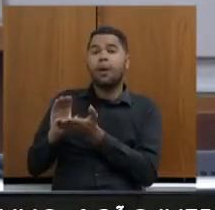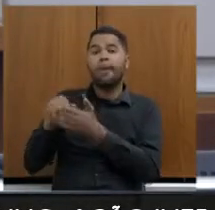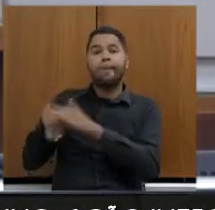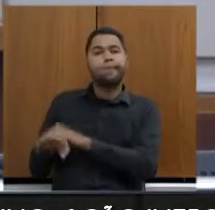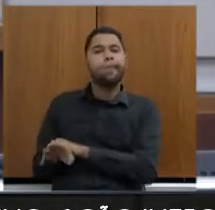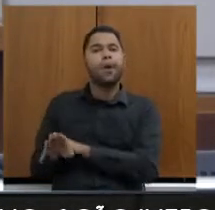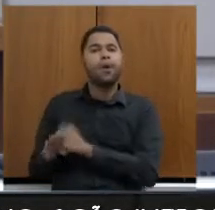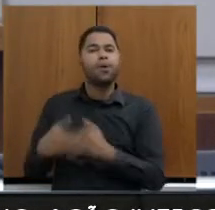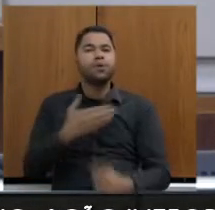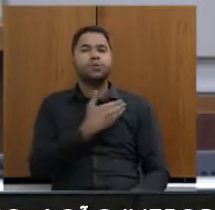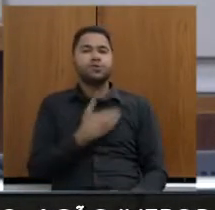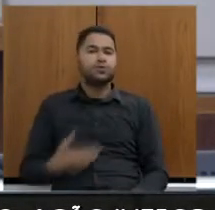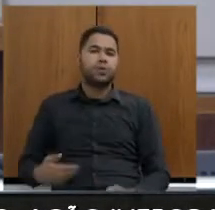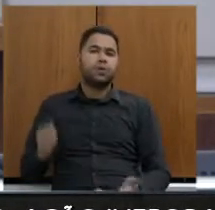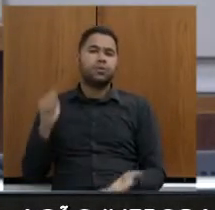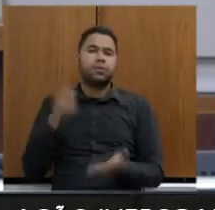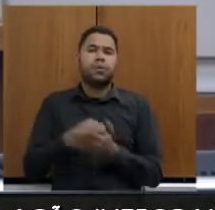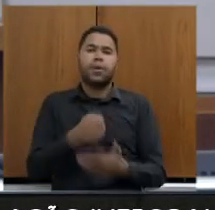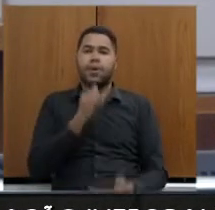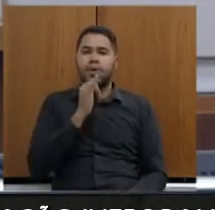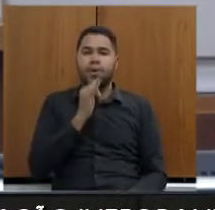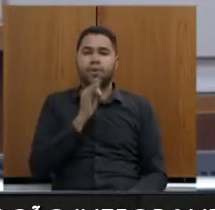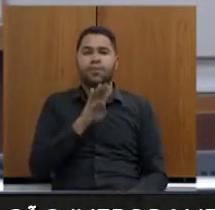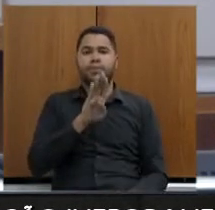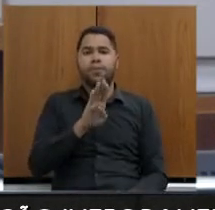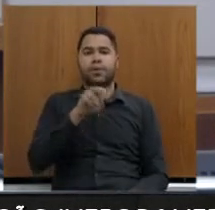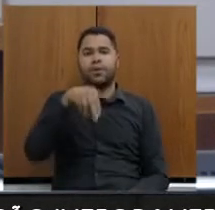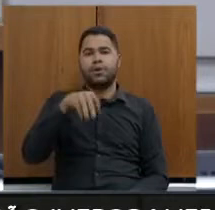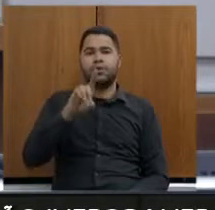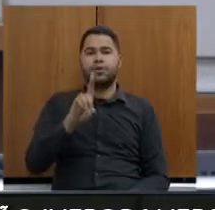O Estado já havia pago, por exemplo, o BNDES